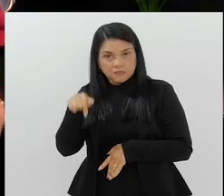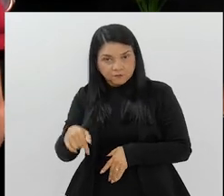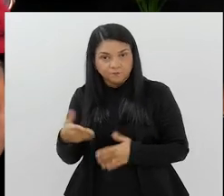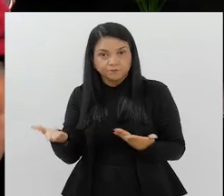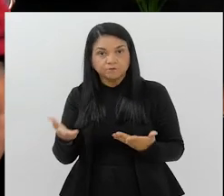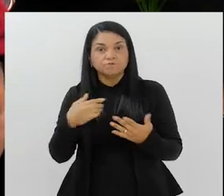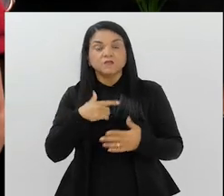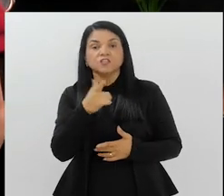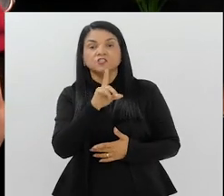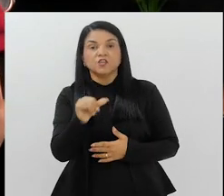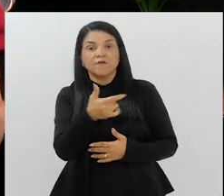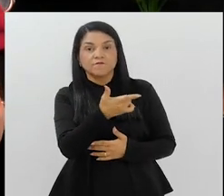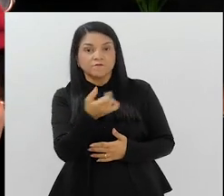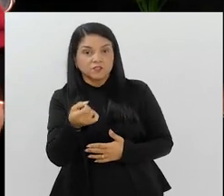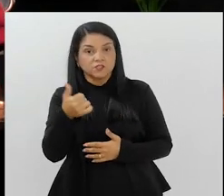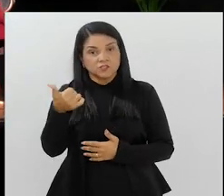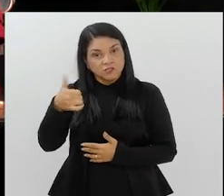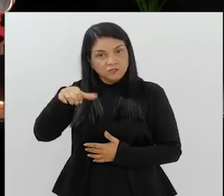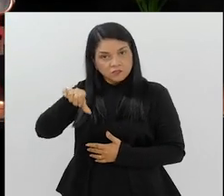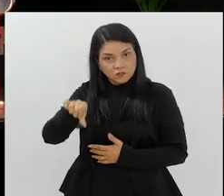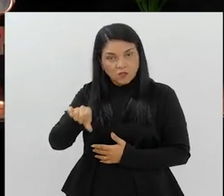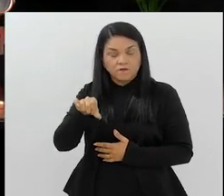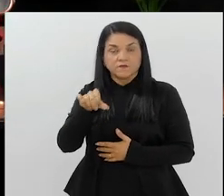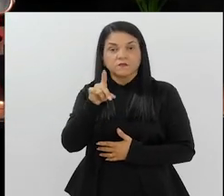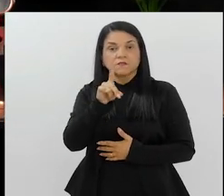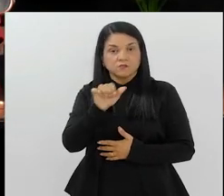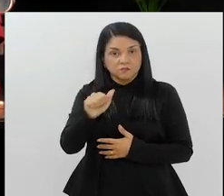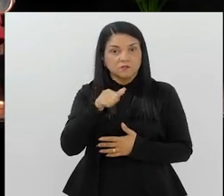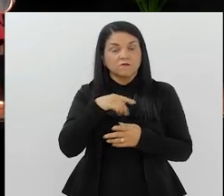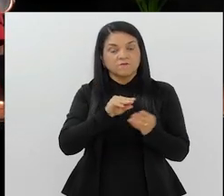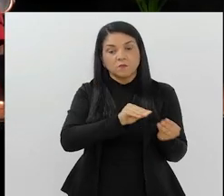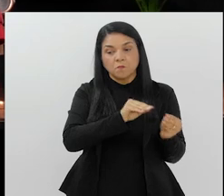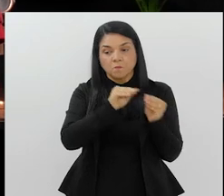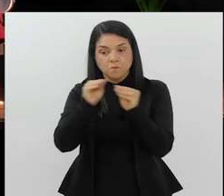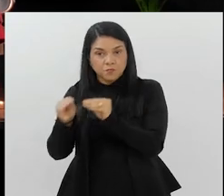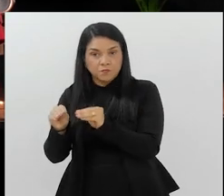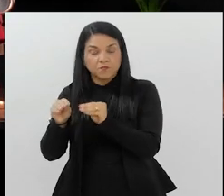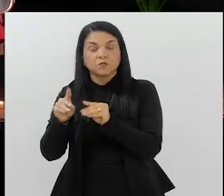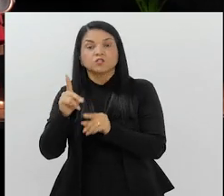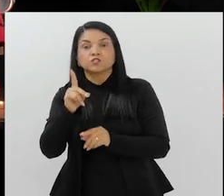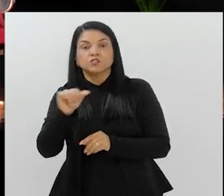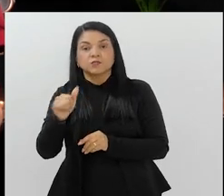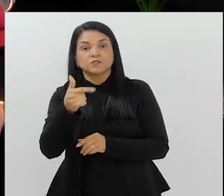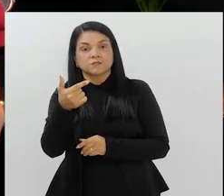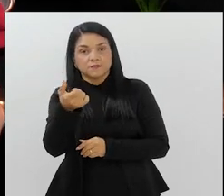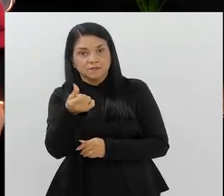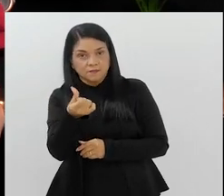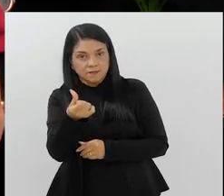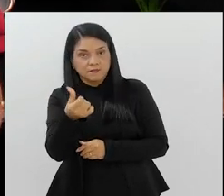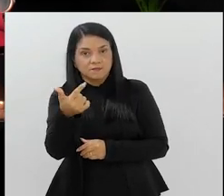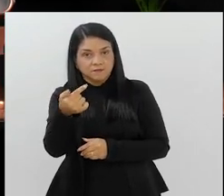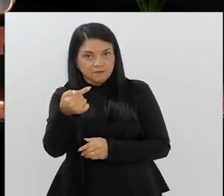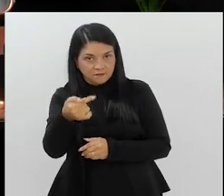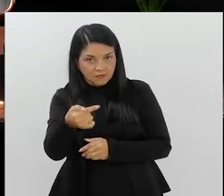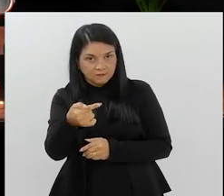dias 19 e 20 de outubro, aí foram antecipados para os dias 16 e 17.